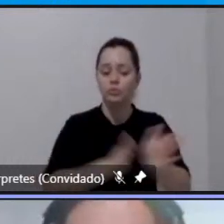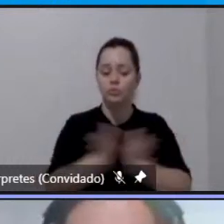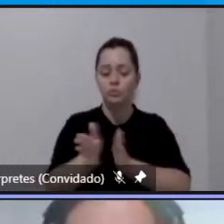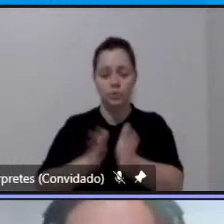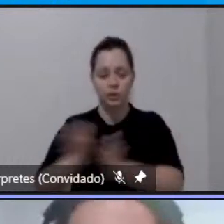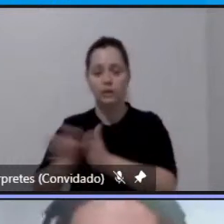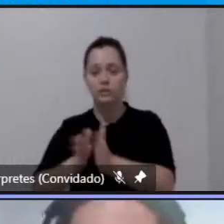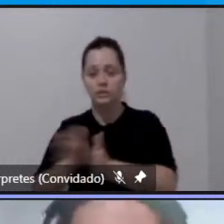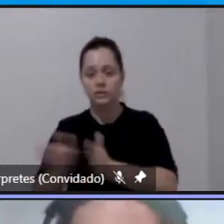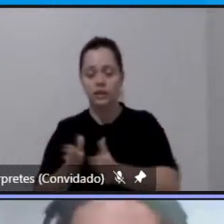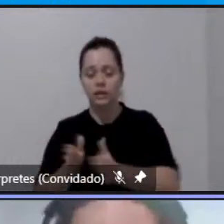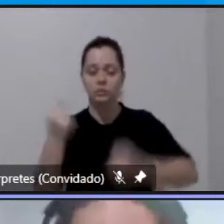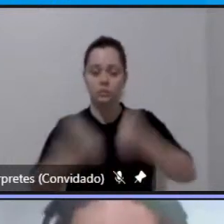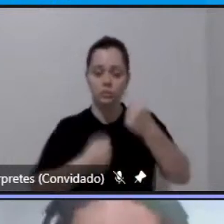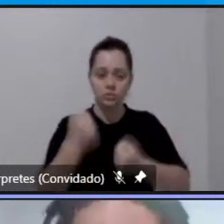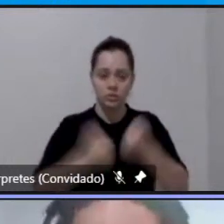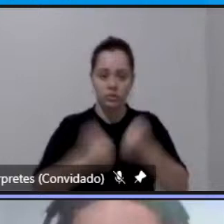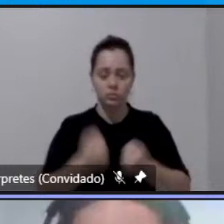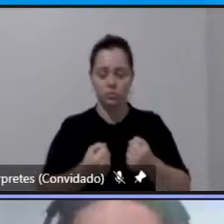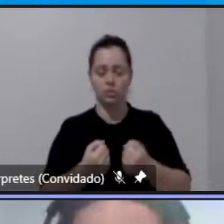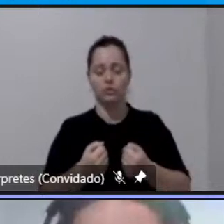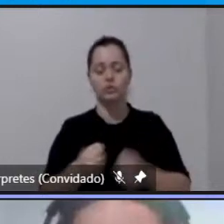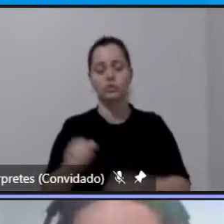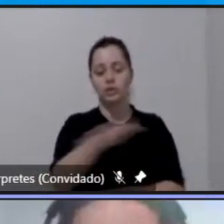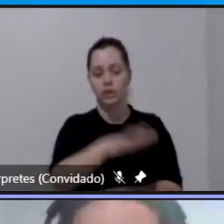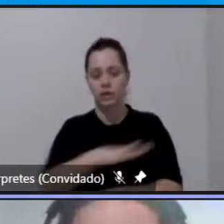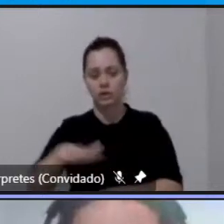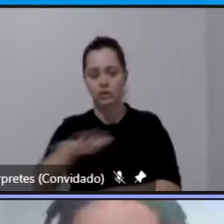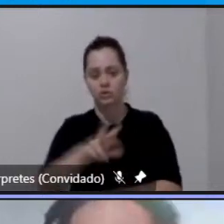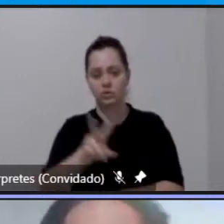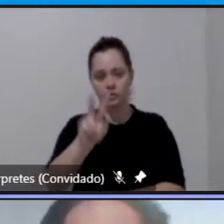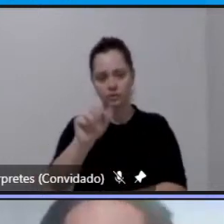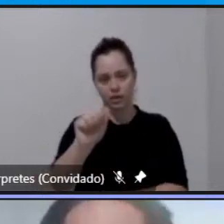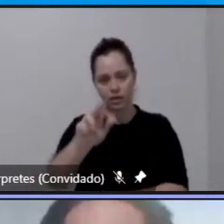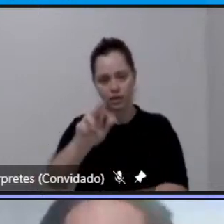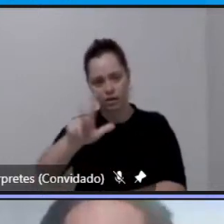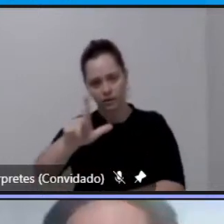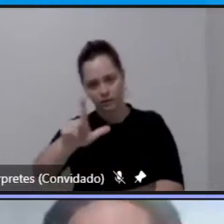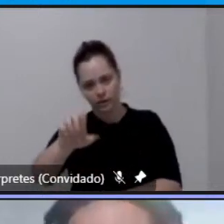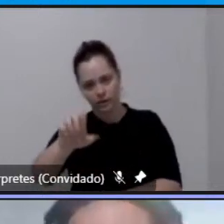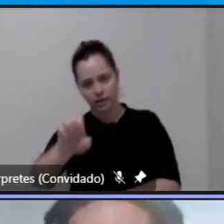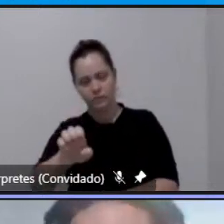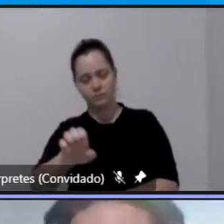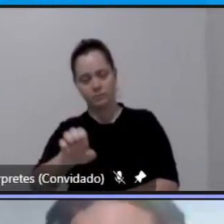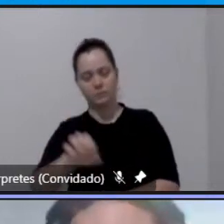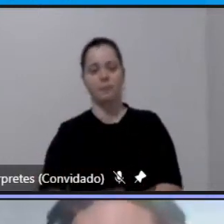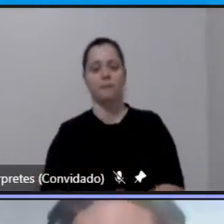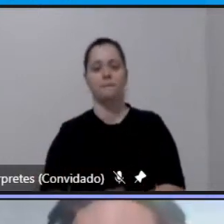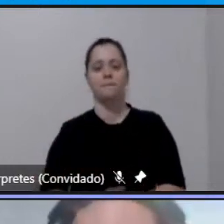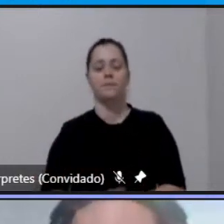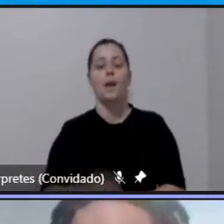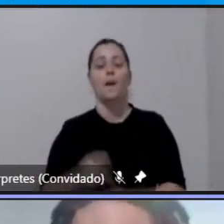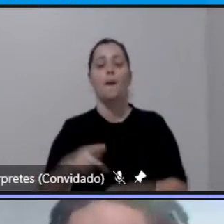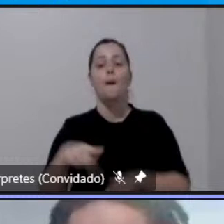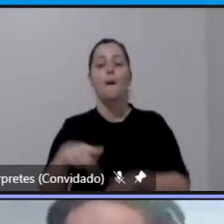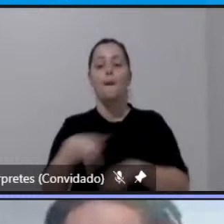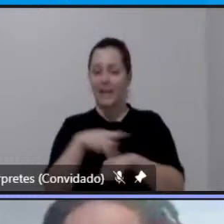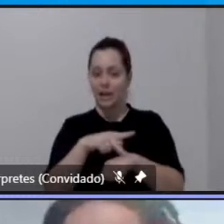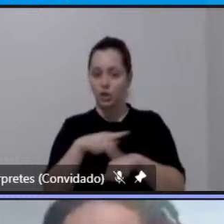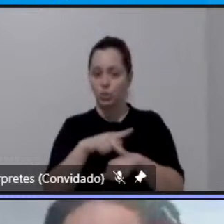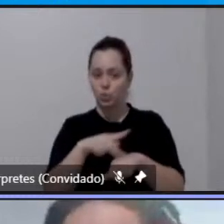que ocorrem na região metropolitana do vale os traçados em preto são os fluxos